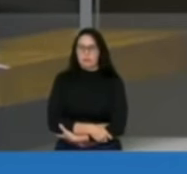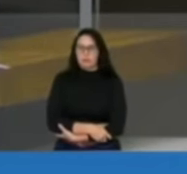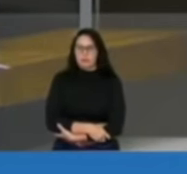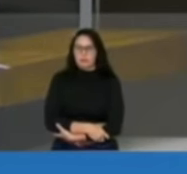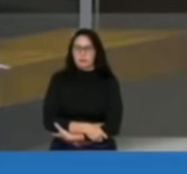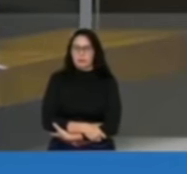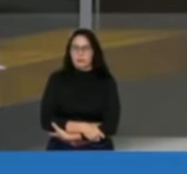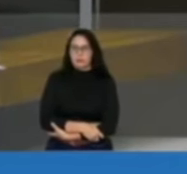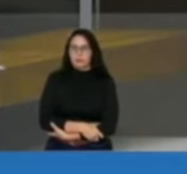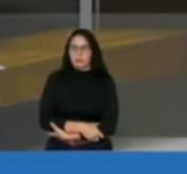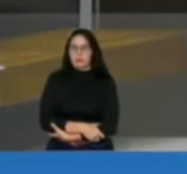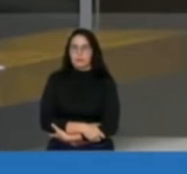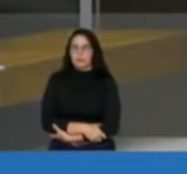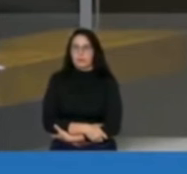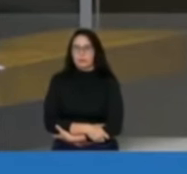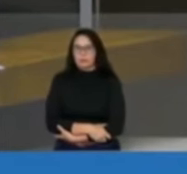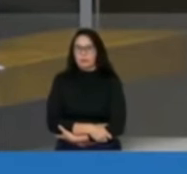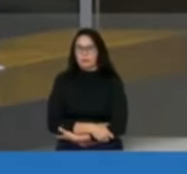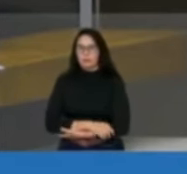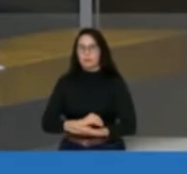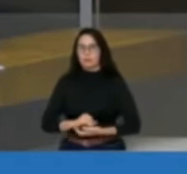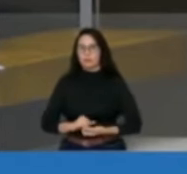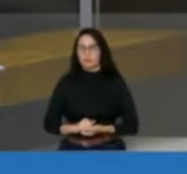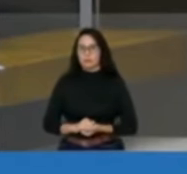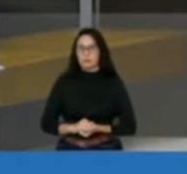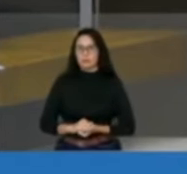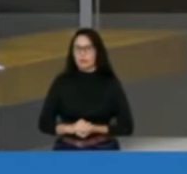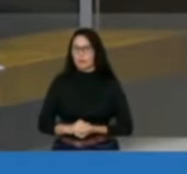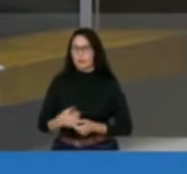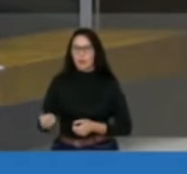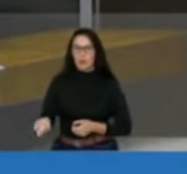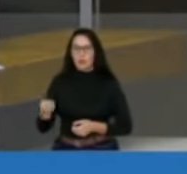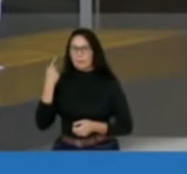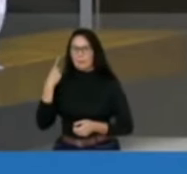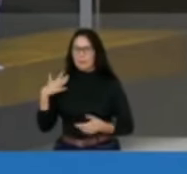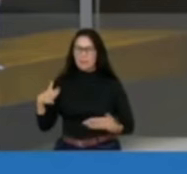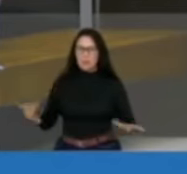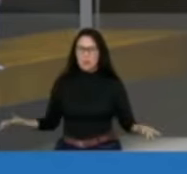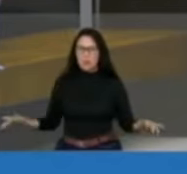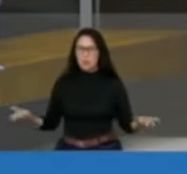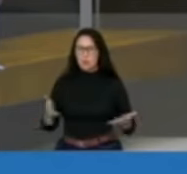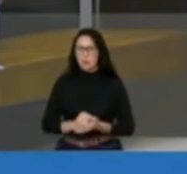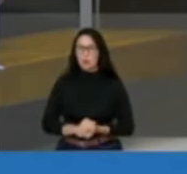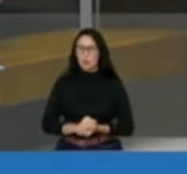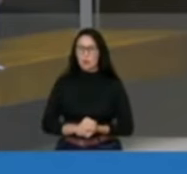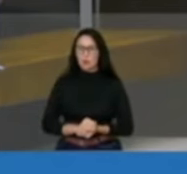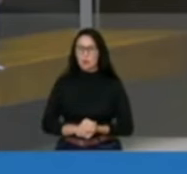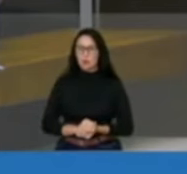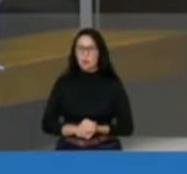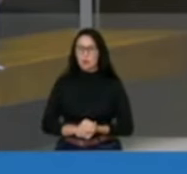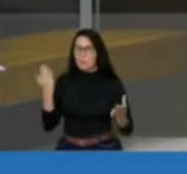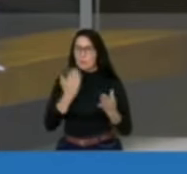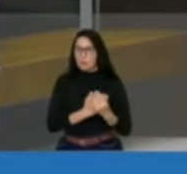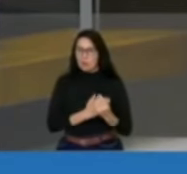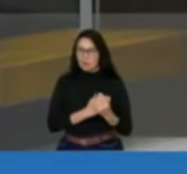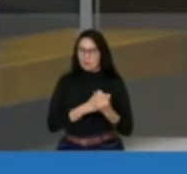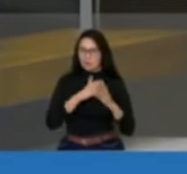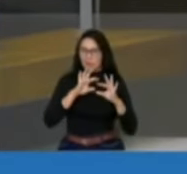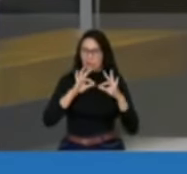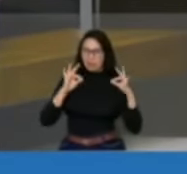Isso até para as pessoas terem ideia do tamanho do absurdo, do tamanho do inquérito. Foram passados, senhor presidente?